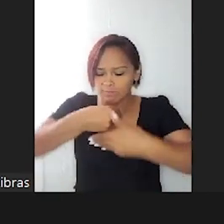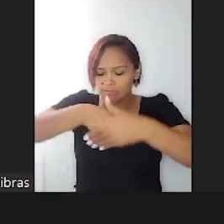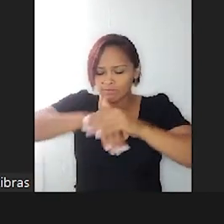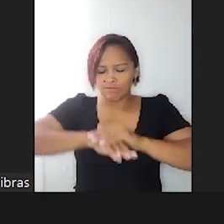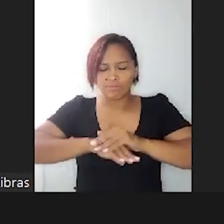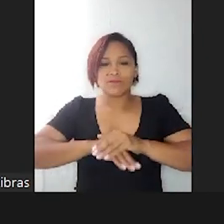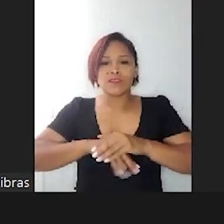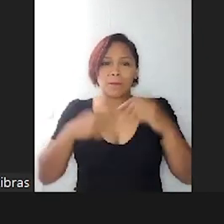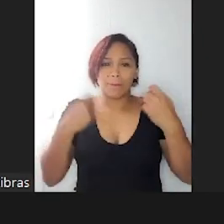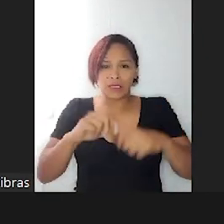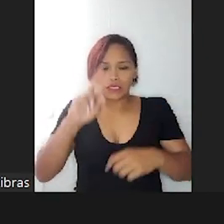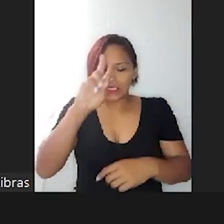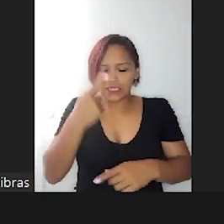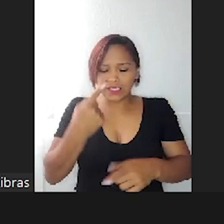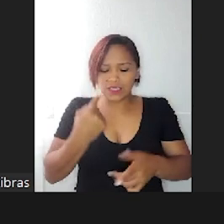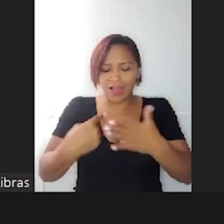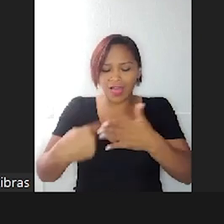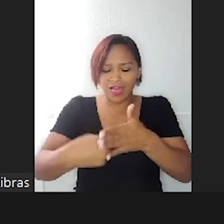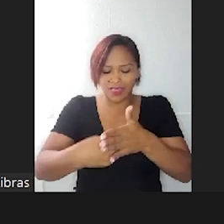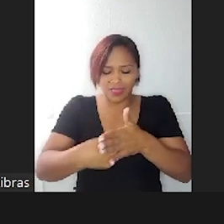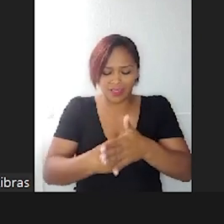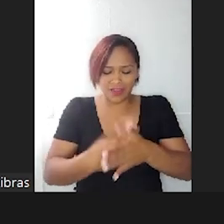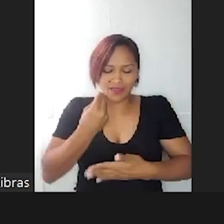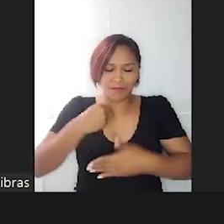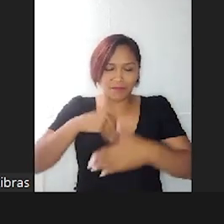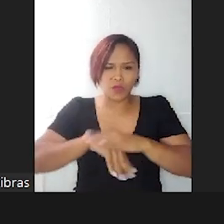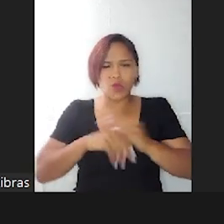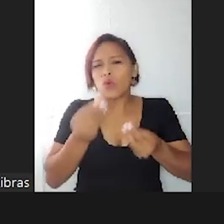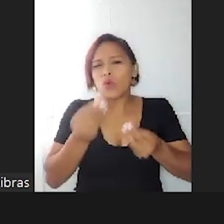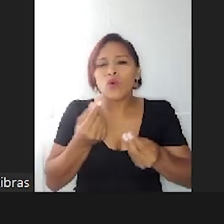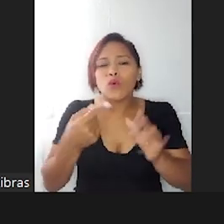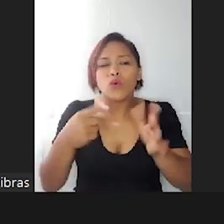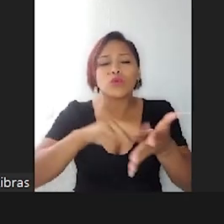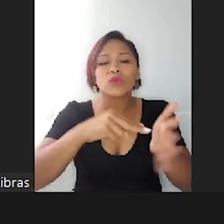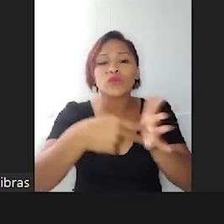O que que eu? O que que aquilo está dizendo sobre mim?